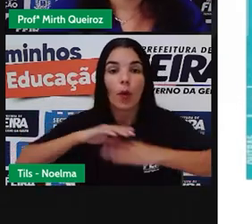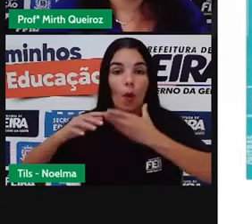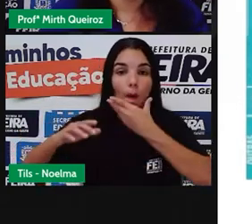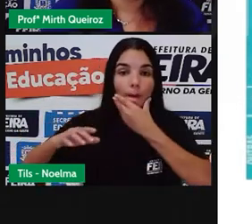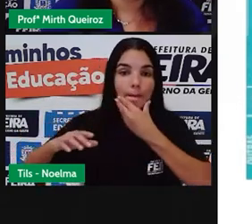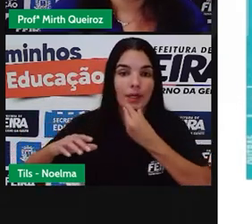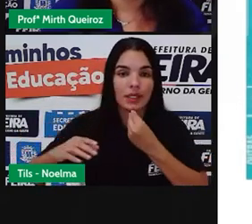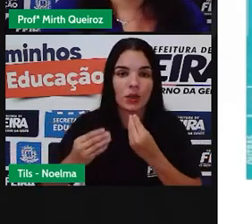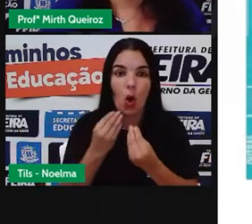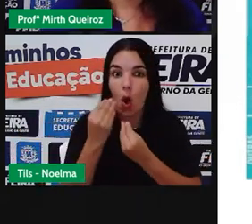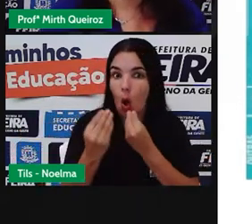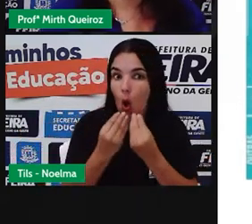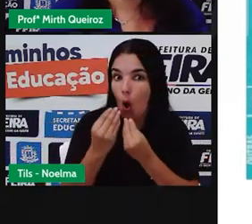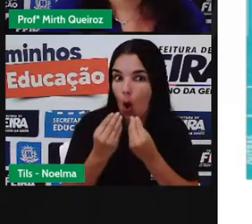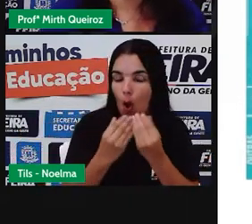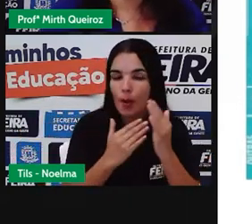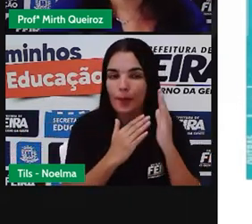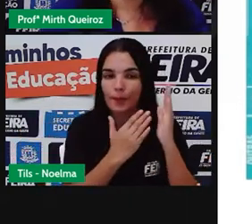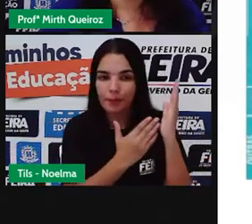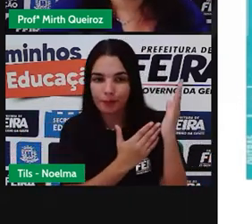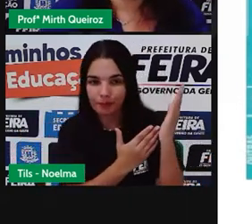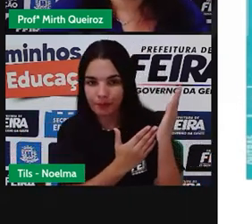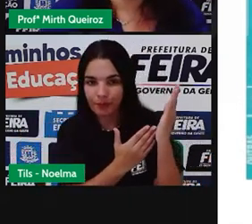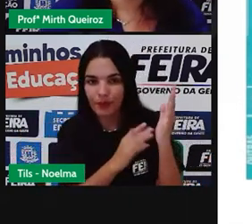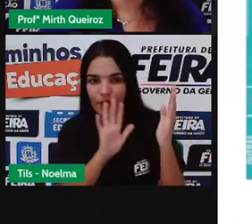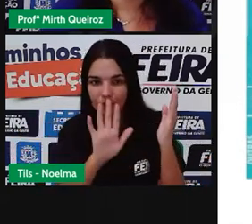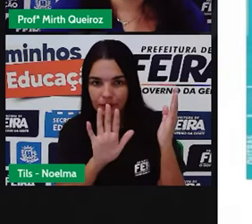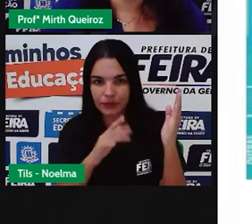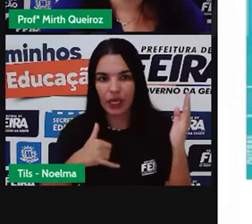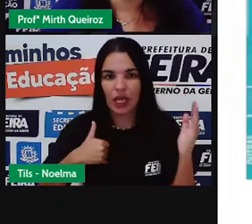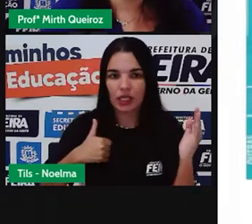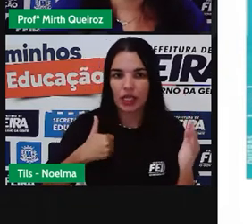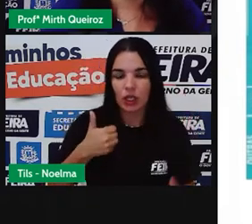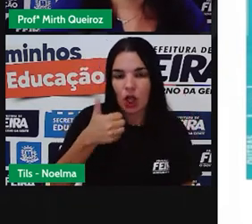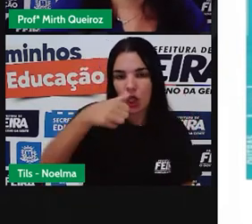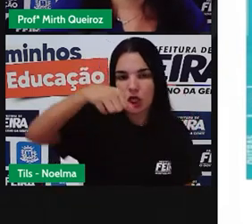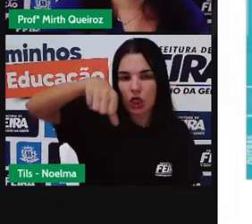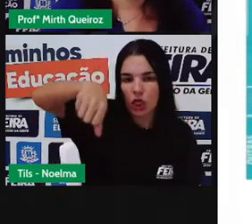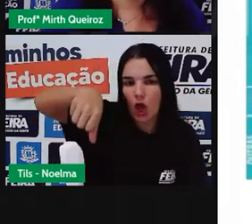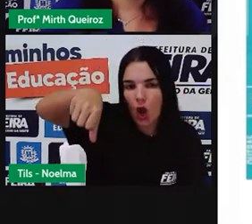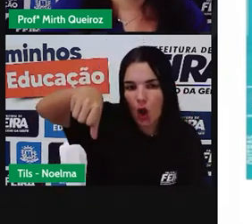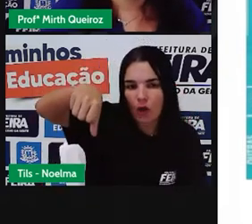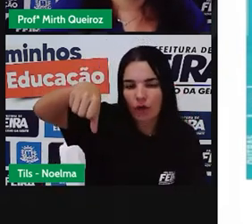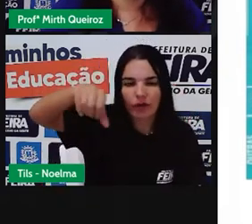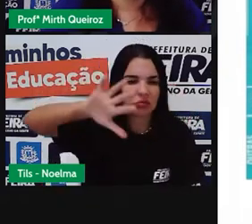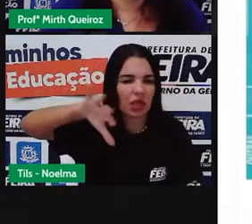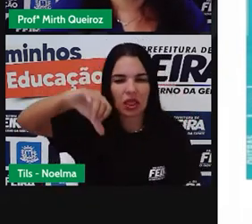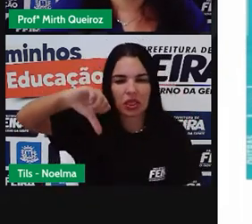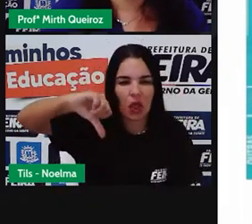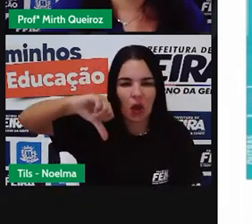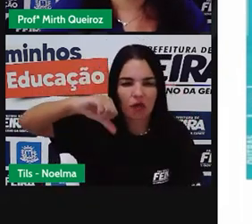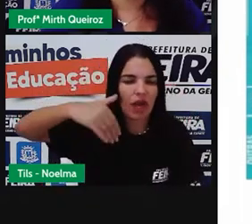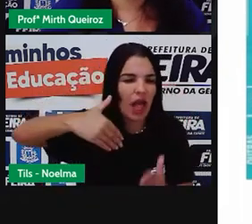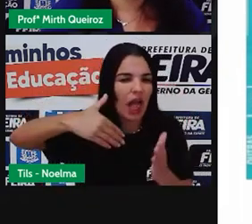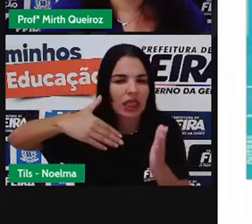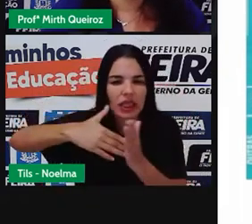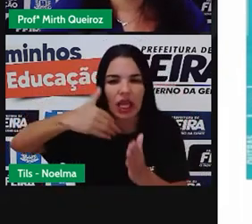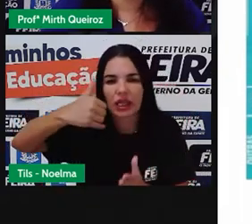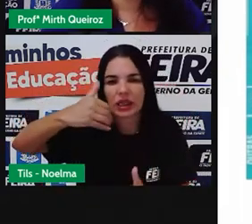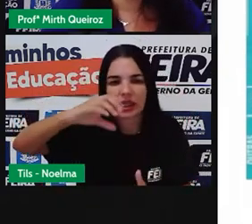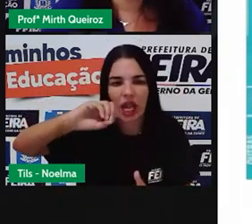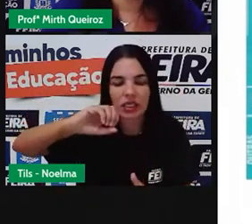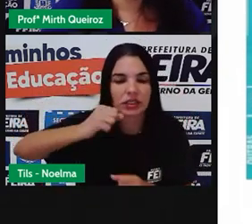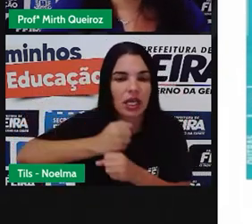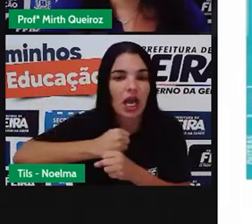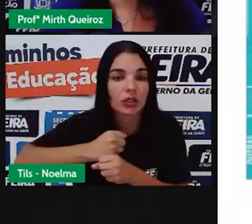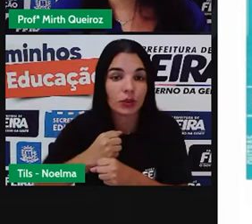menos da seguinte forma. Dos 9 aos 10 anos, começa aí o início da puberdade. E aí o